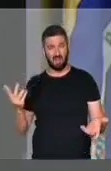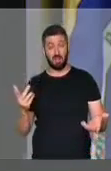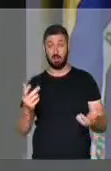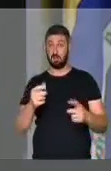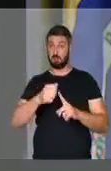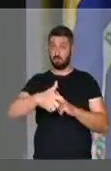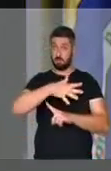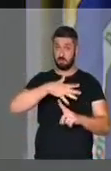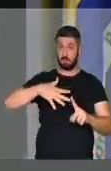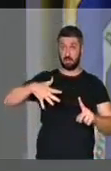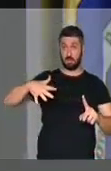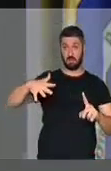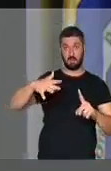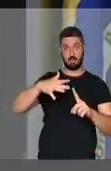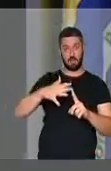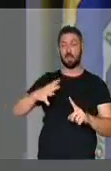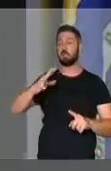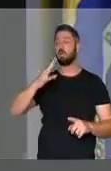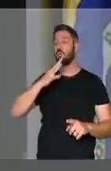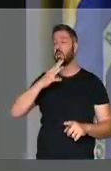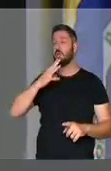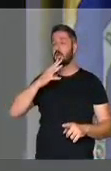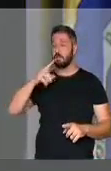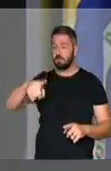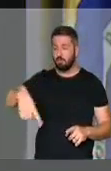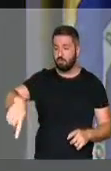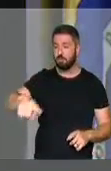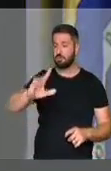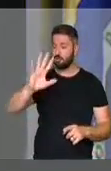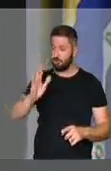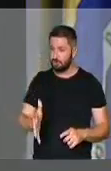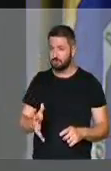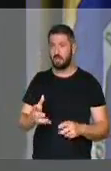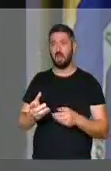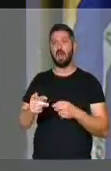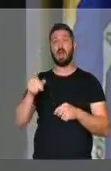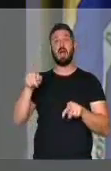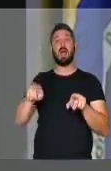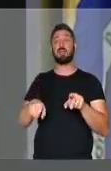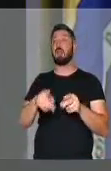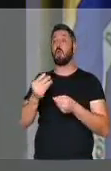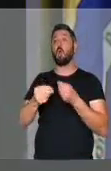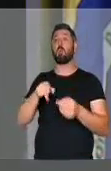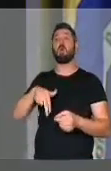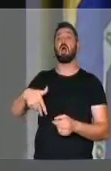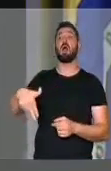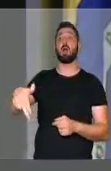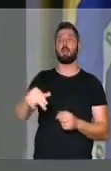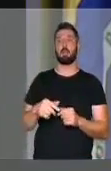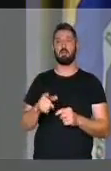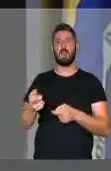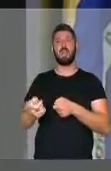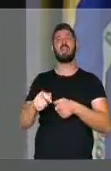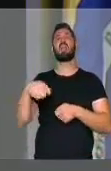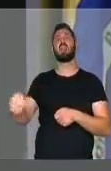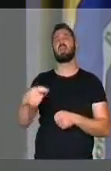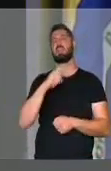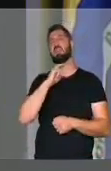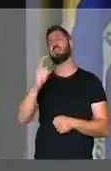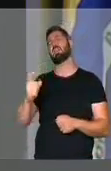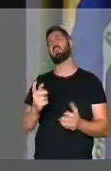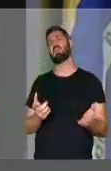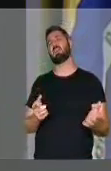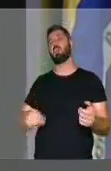sociedade brasileira conhece vocês até pelo jeito de andar. Vocês não enganam mais ninguém.